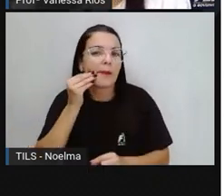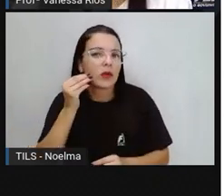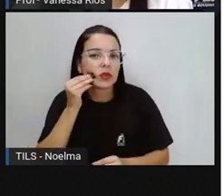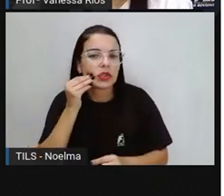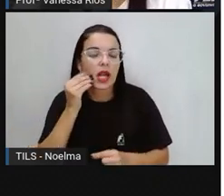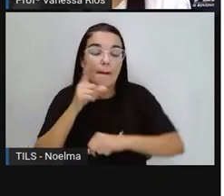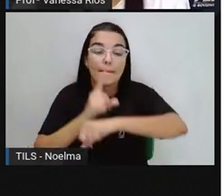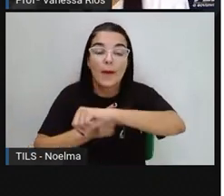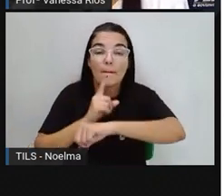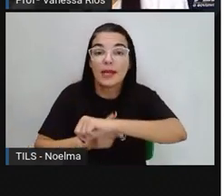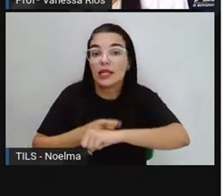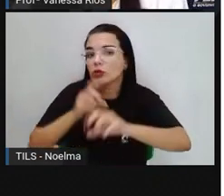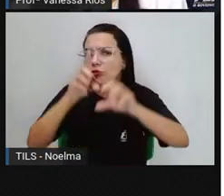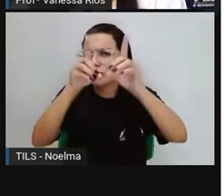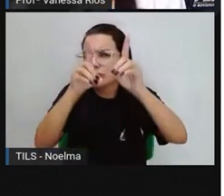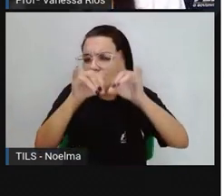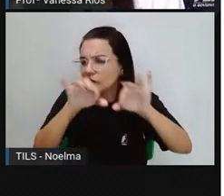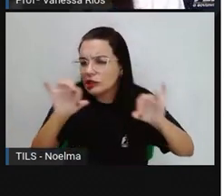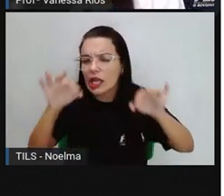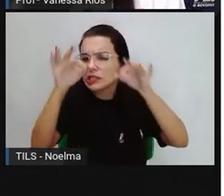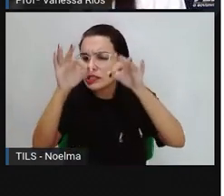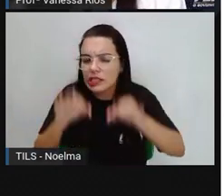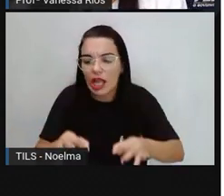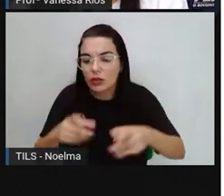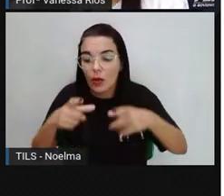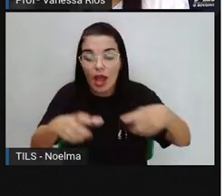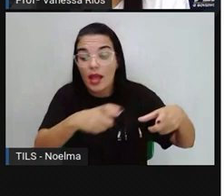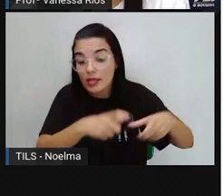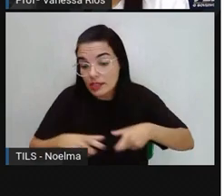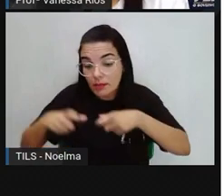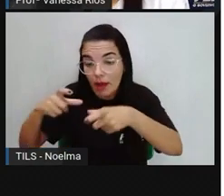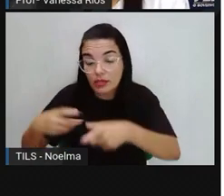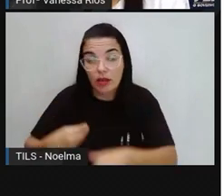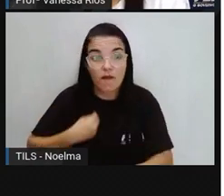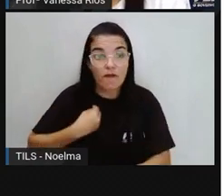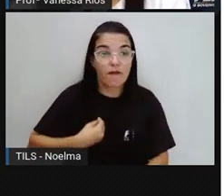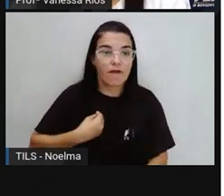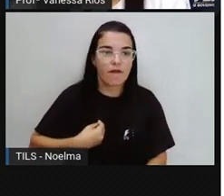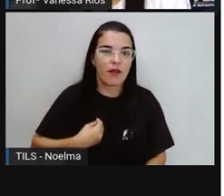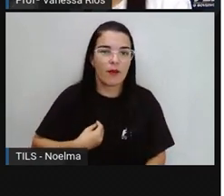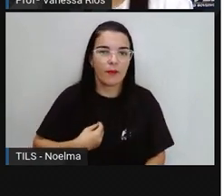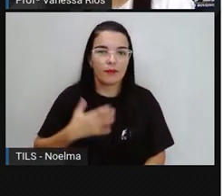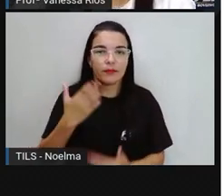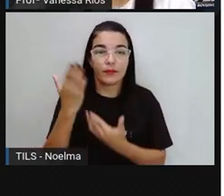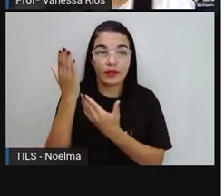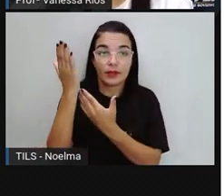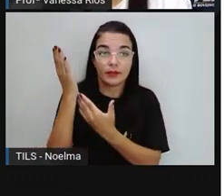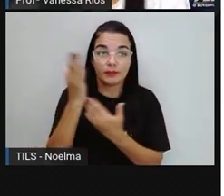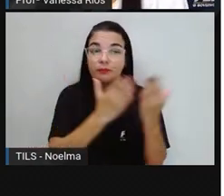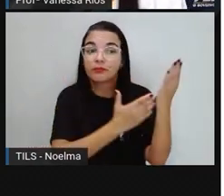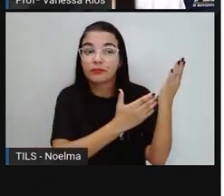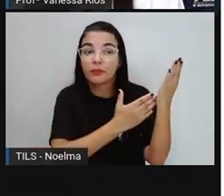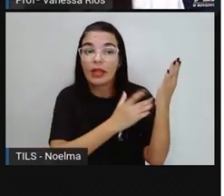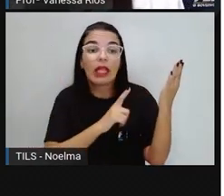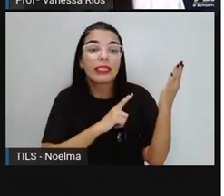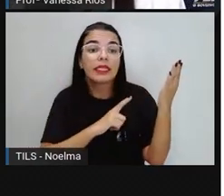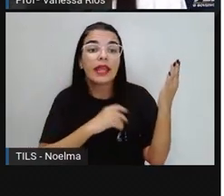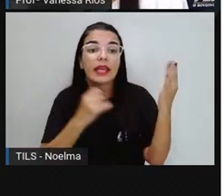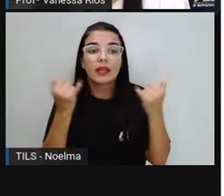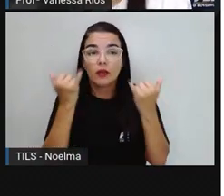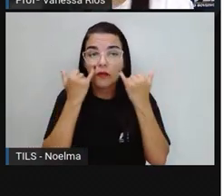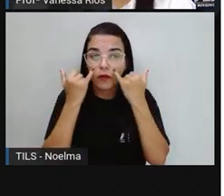históricos em que determinado espaço viveu. Então, a gente percebe aí que informações são